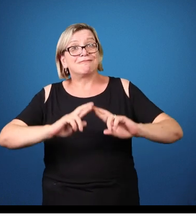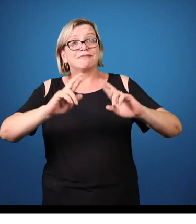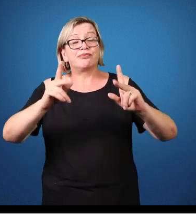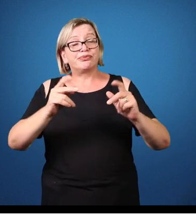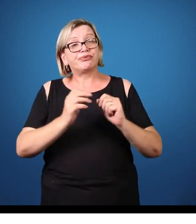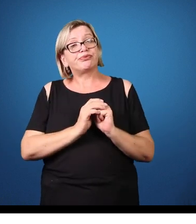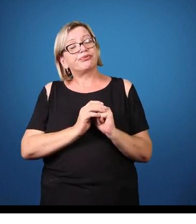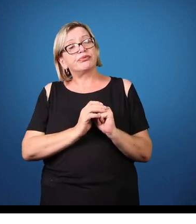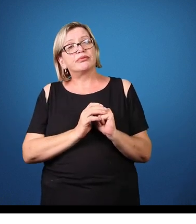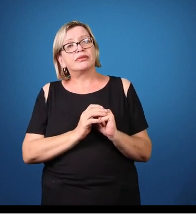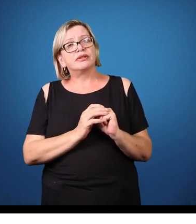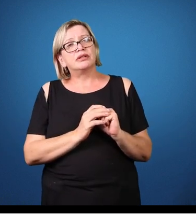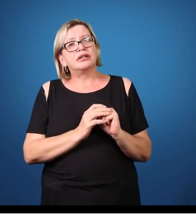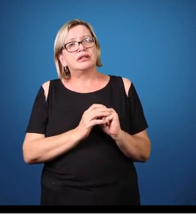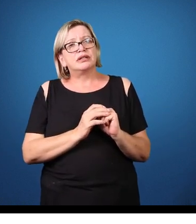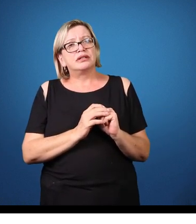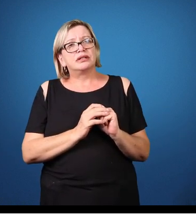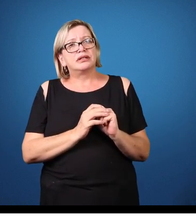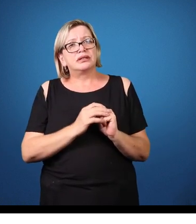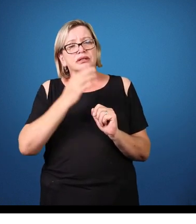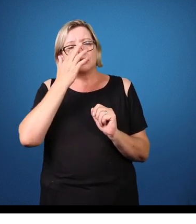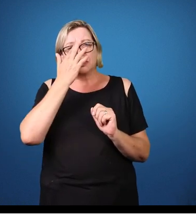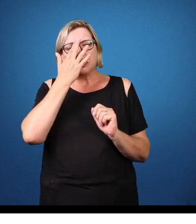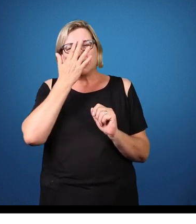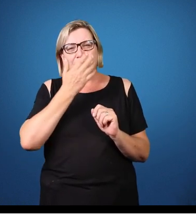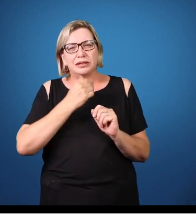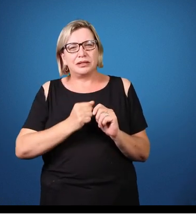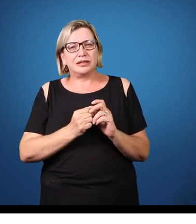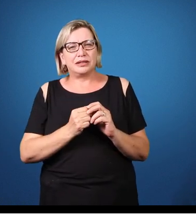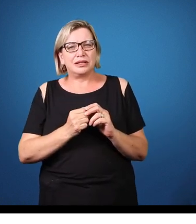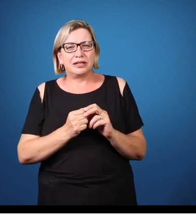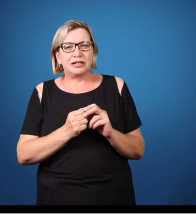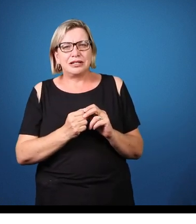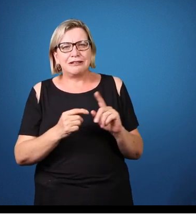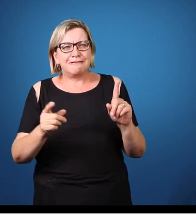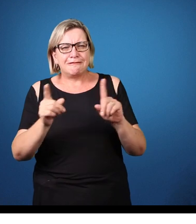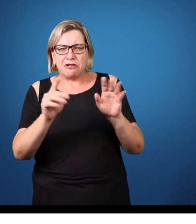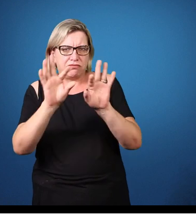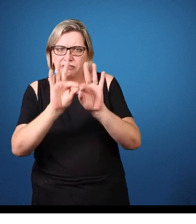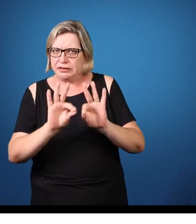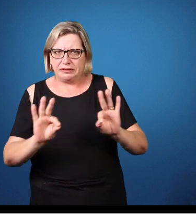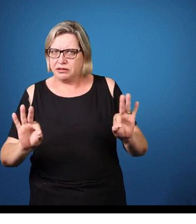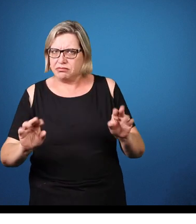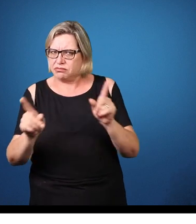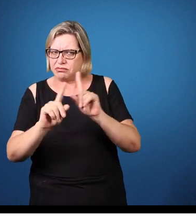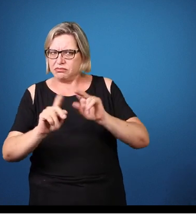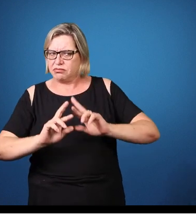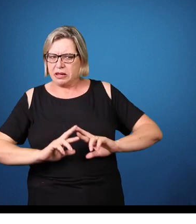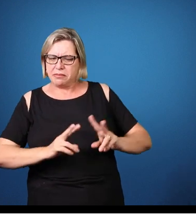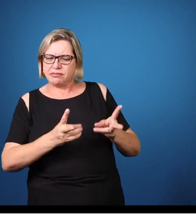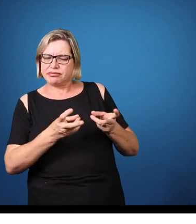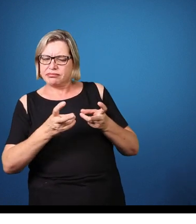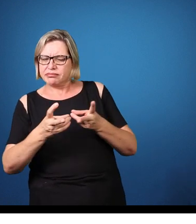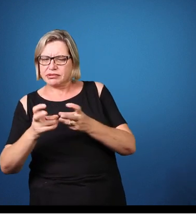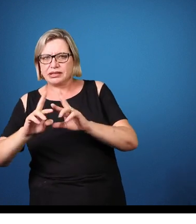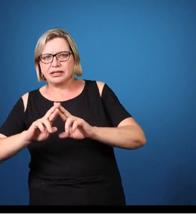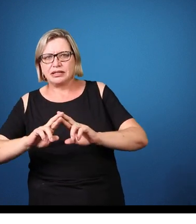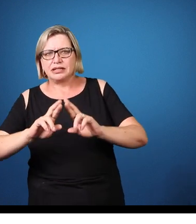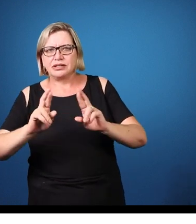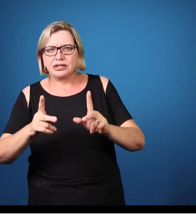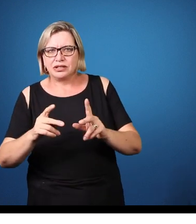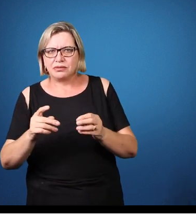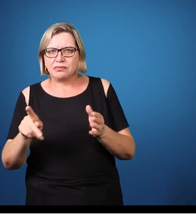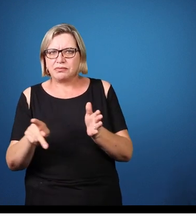Não que seja simples diferenciar o que é, por exemplo, da ordem do afeto e do que é da ordem de uma dificuldade